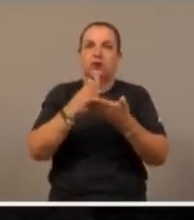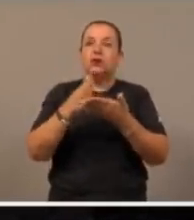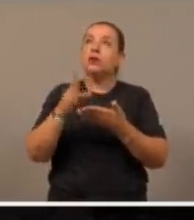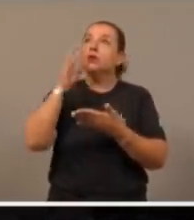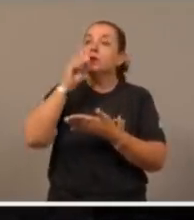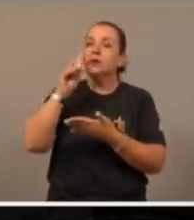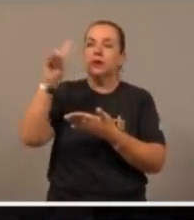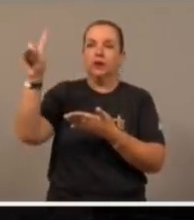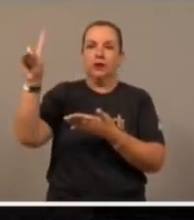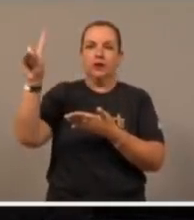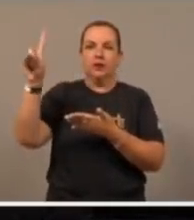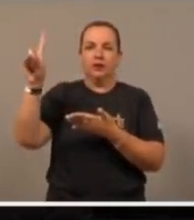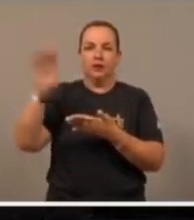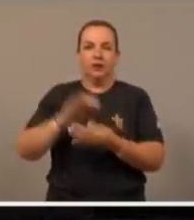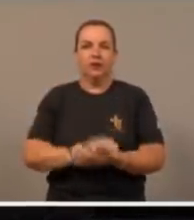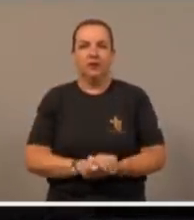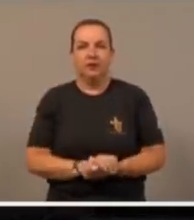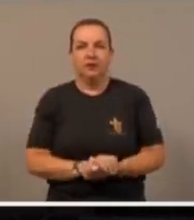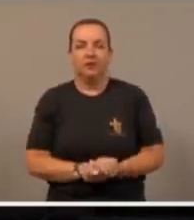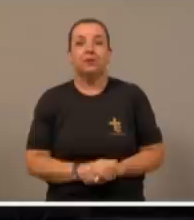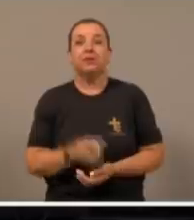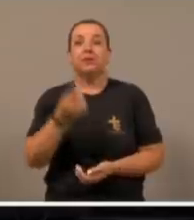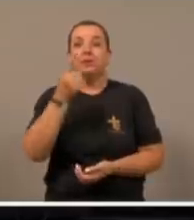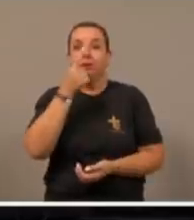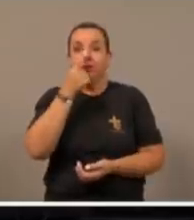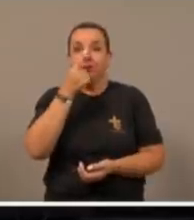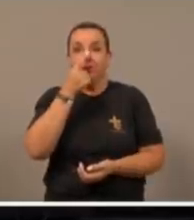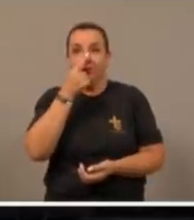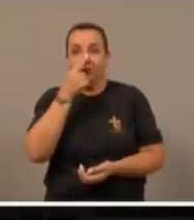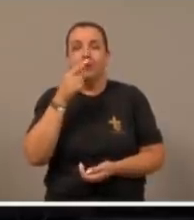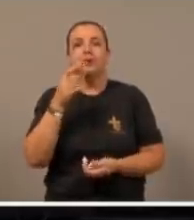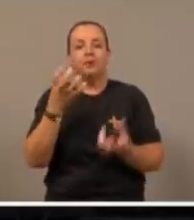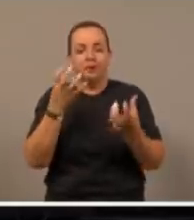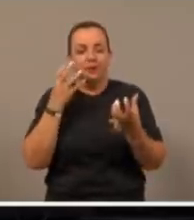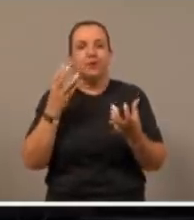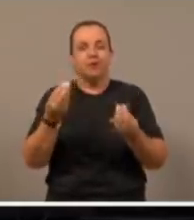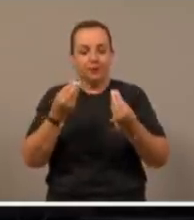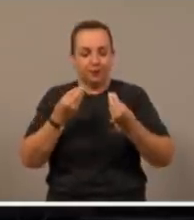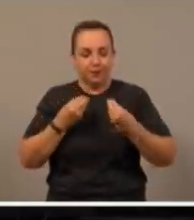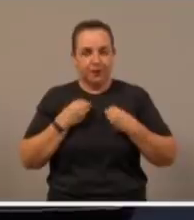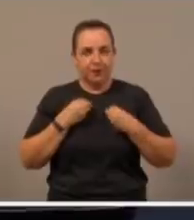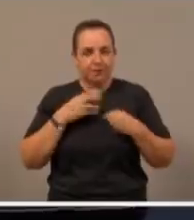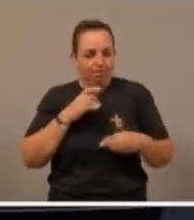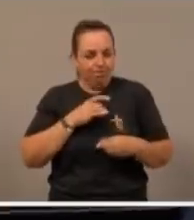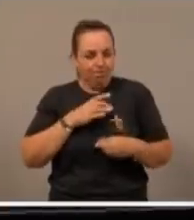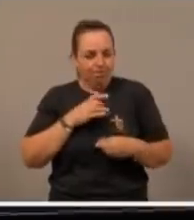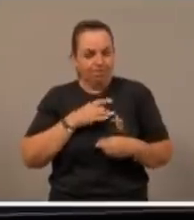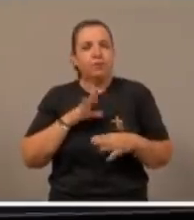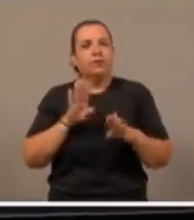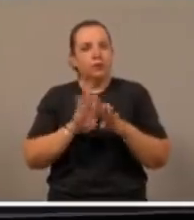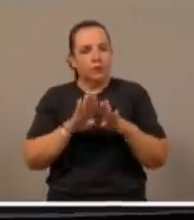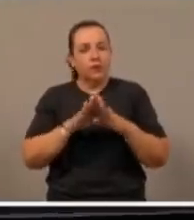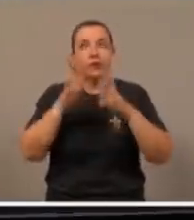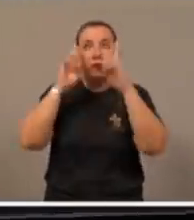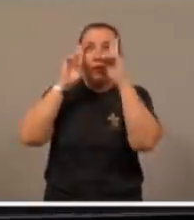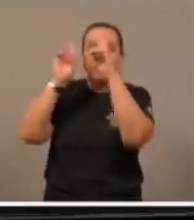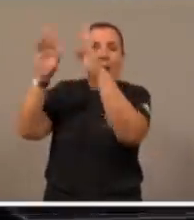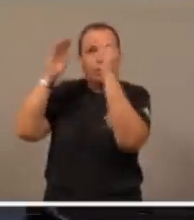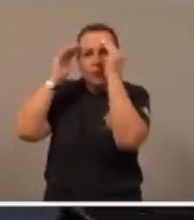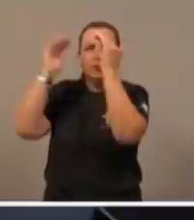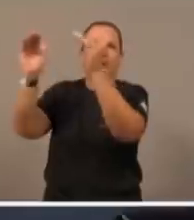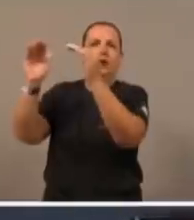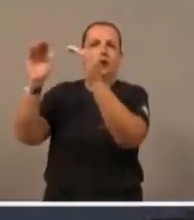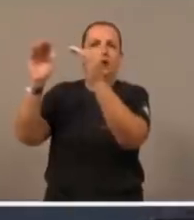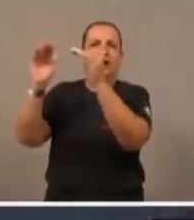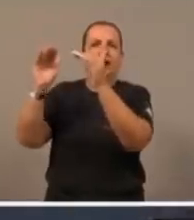Deus, a intimidade exige temor, e purificação, e ir para